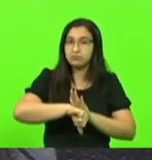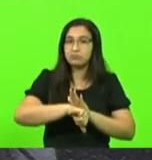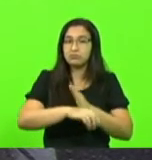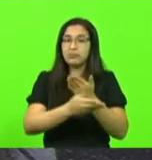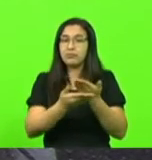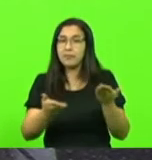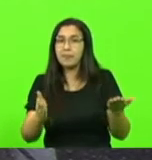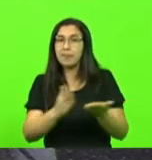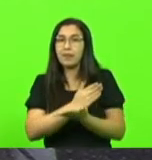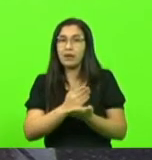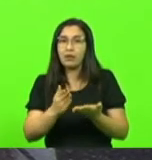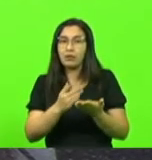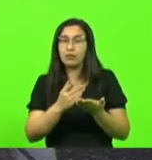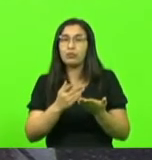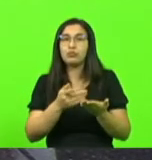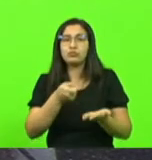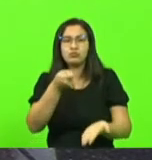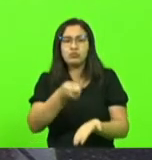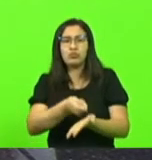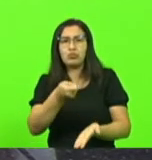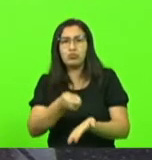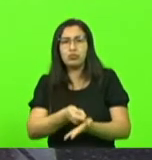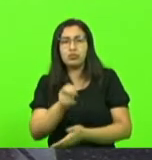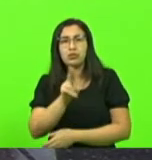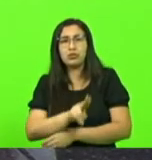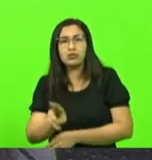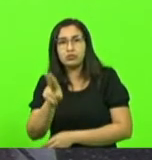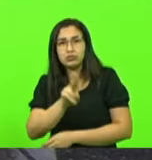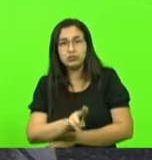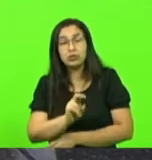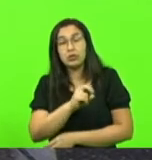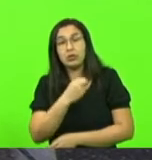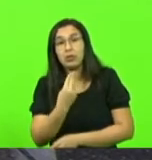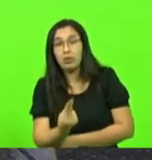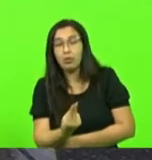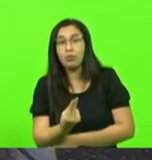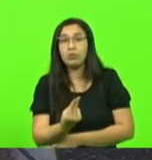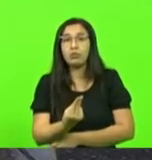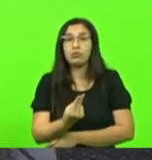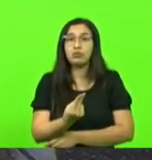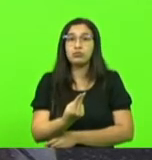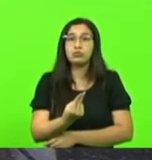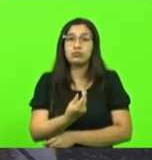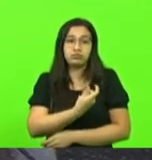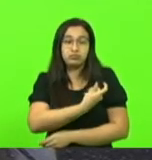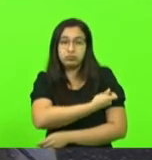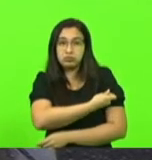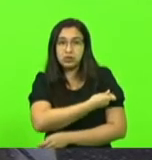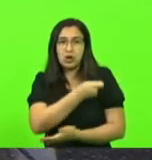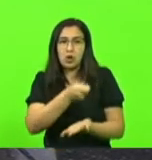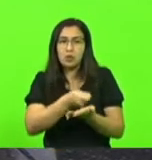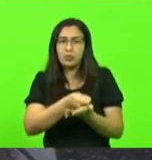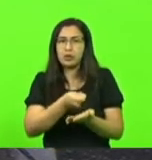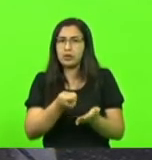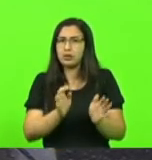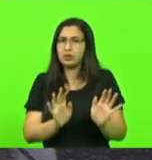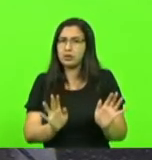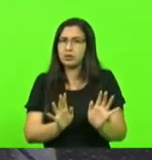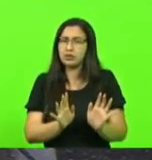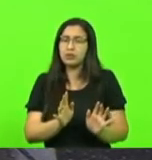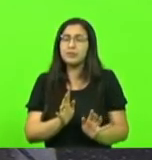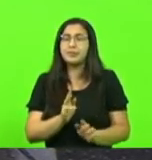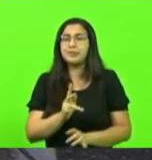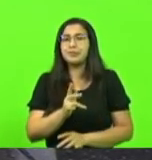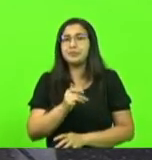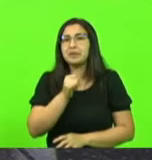ações que obriguem o uso ou a aplicação de medicamentos. A pessoa, o